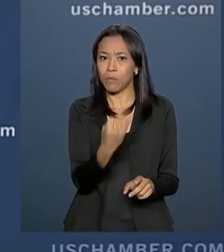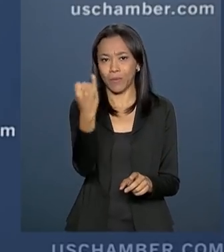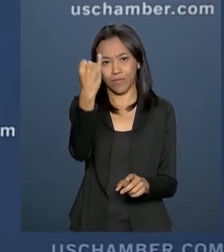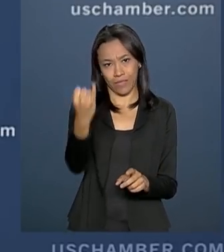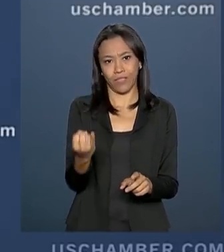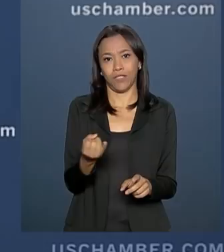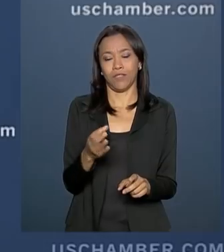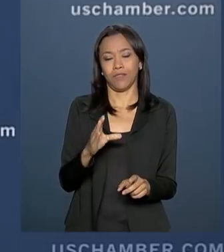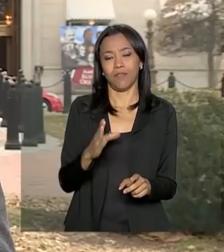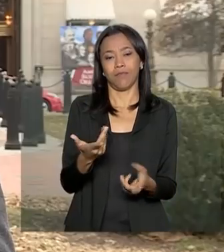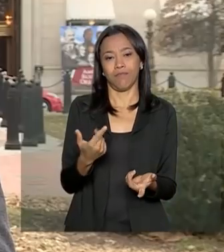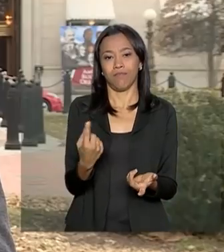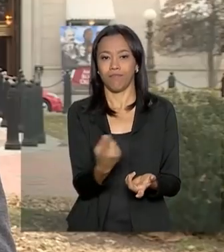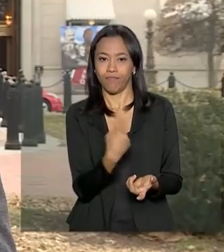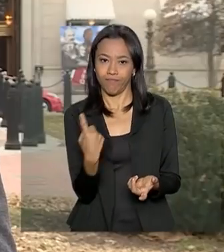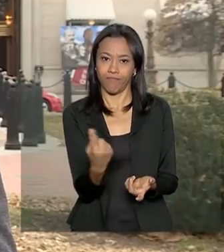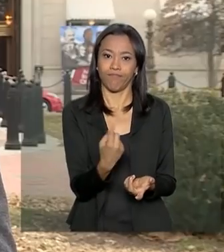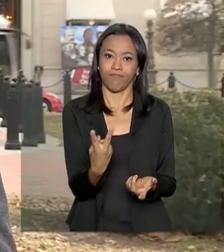a gente.